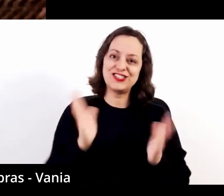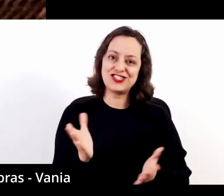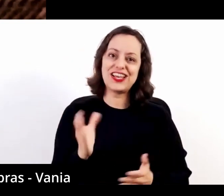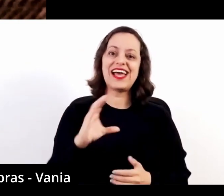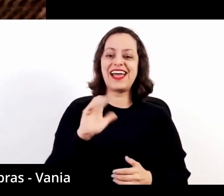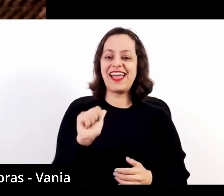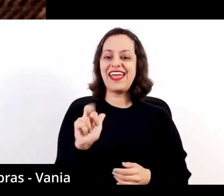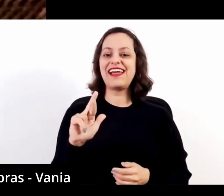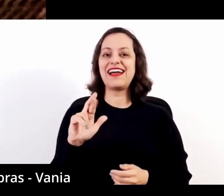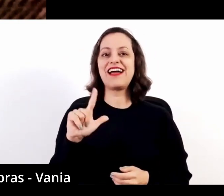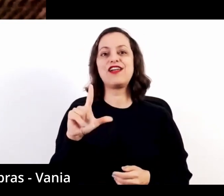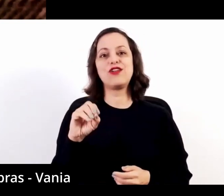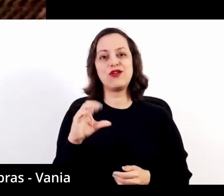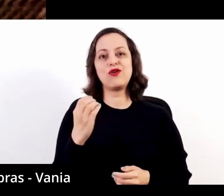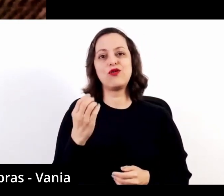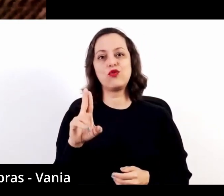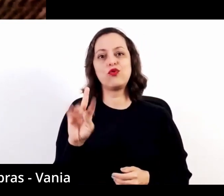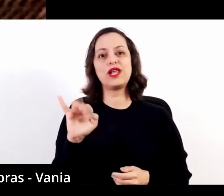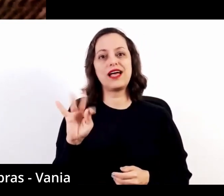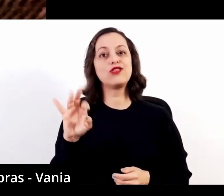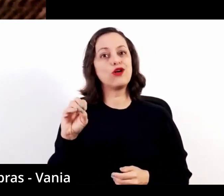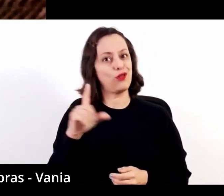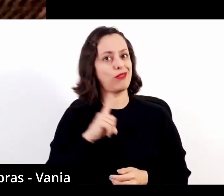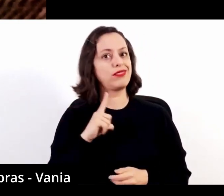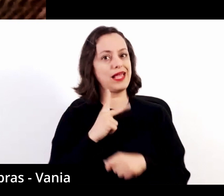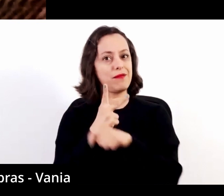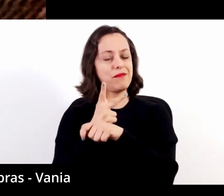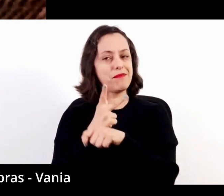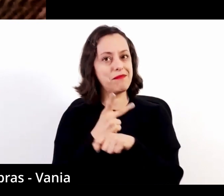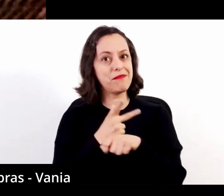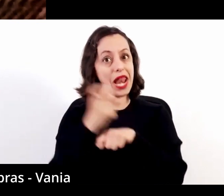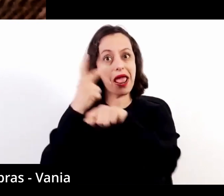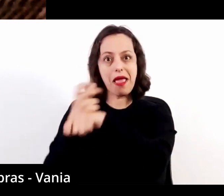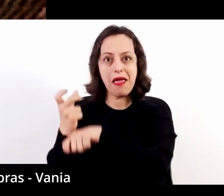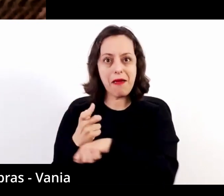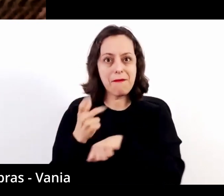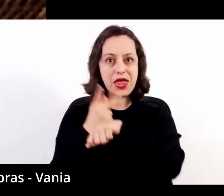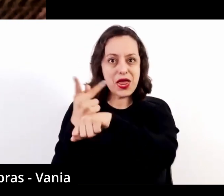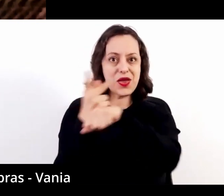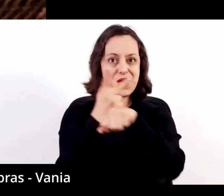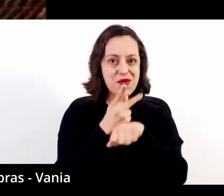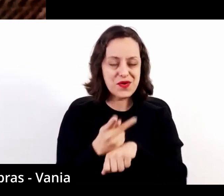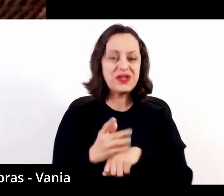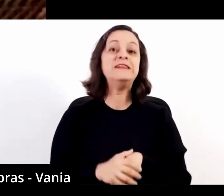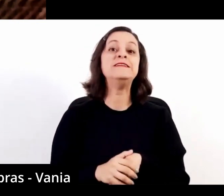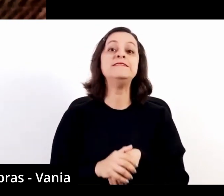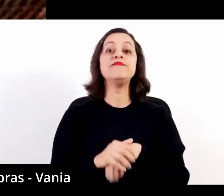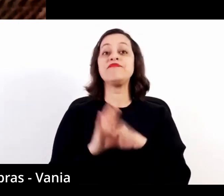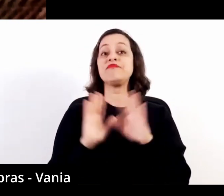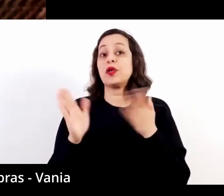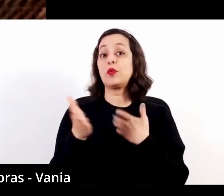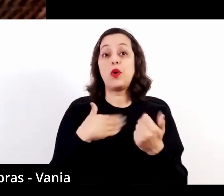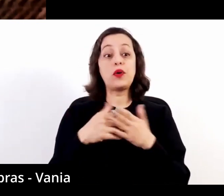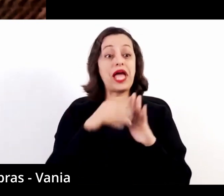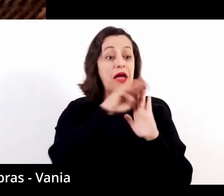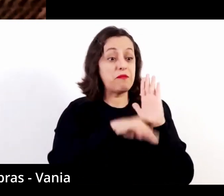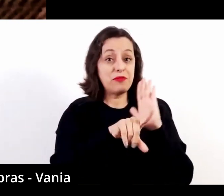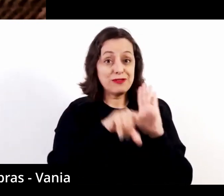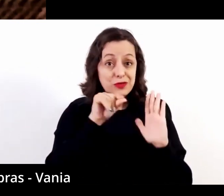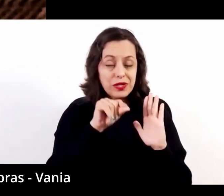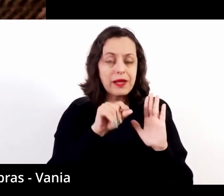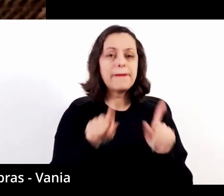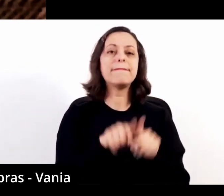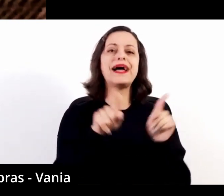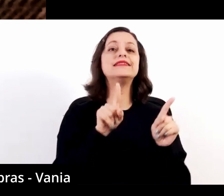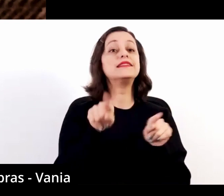que o Carlo Curatolo tem. É certamente um artista imperdível, independente do repertório que toca.